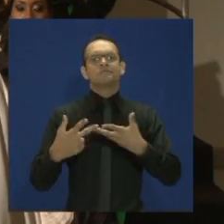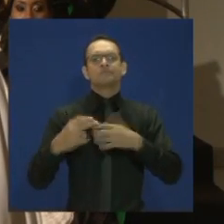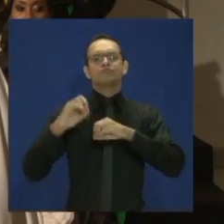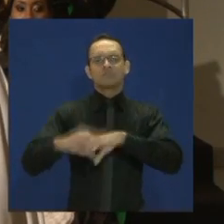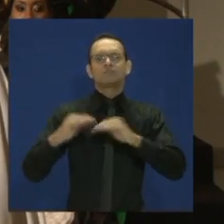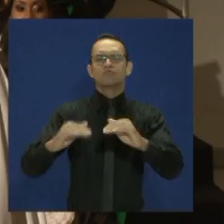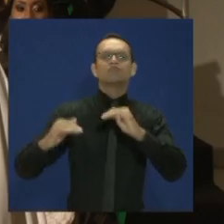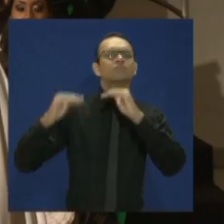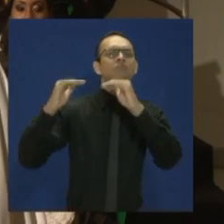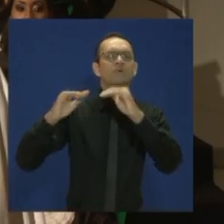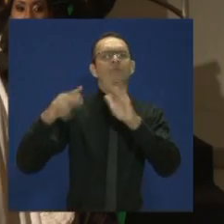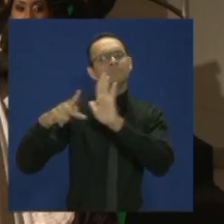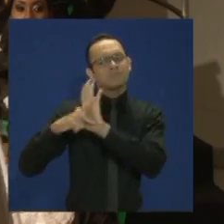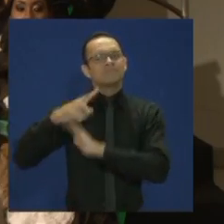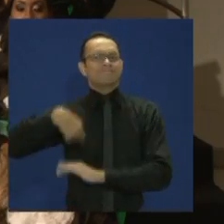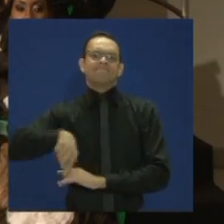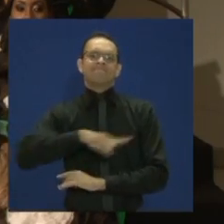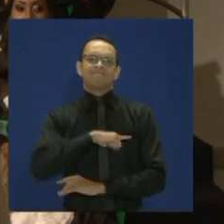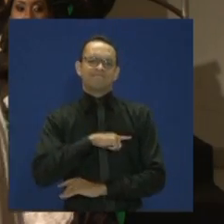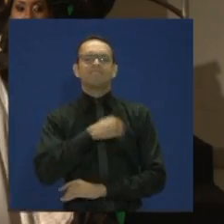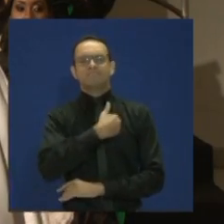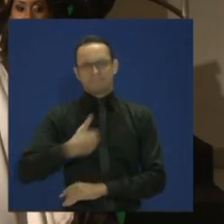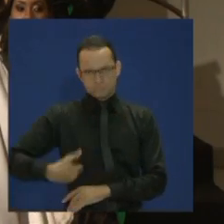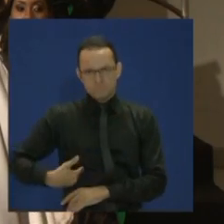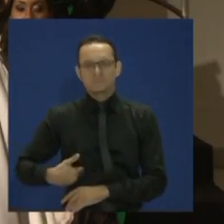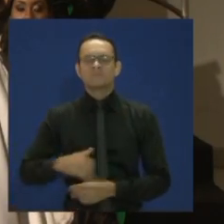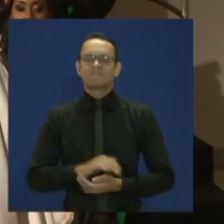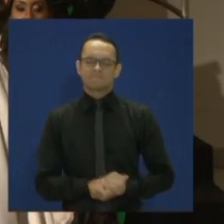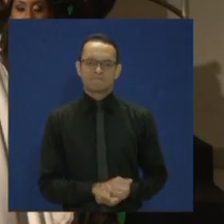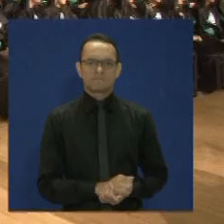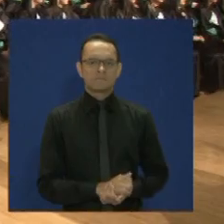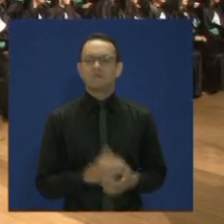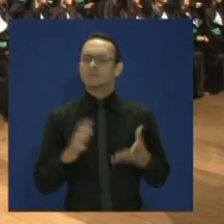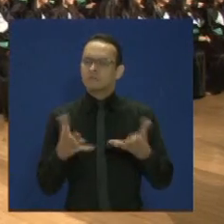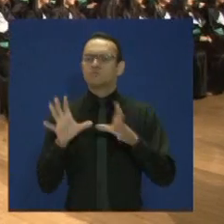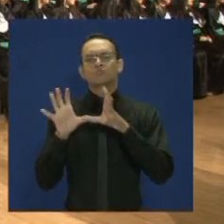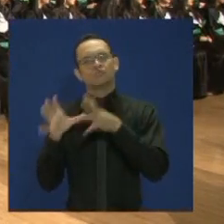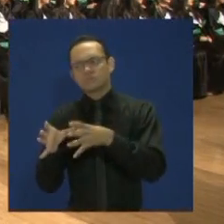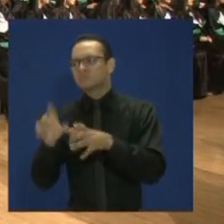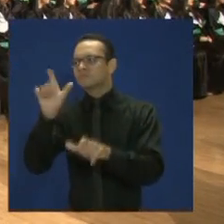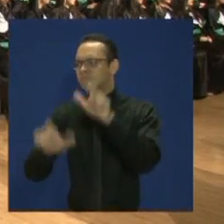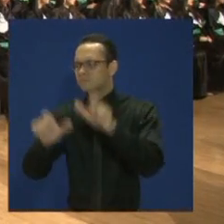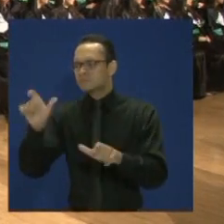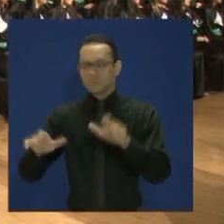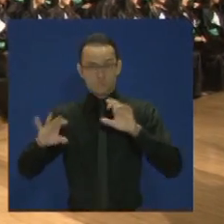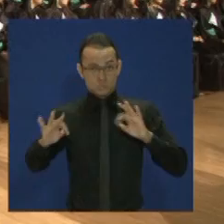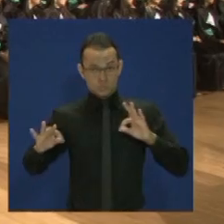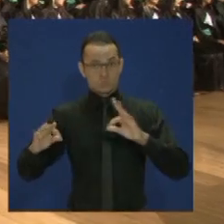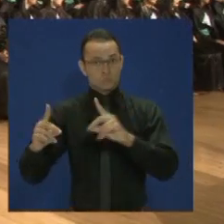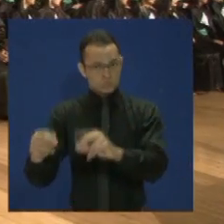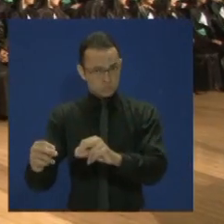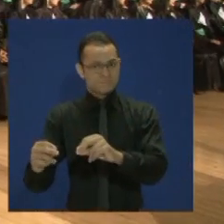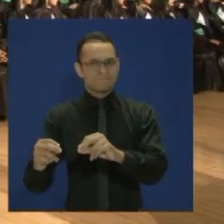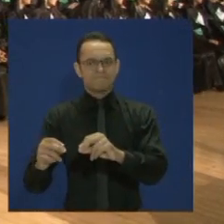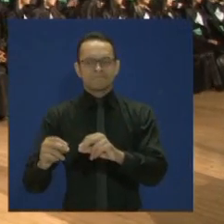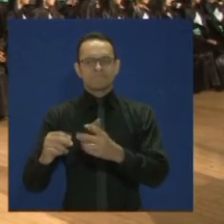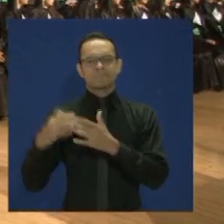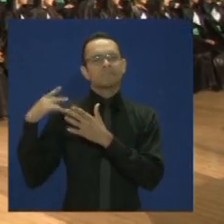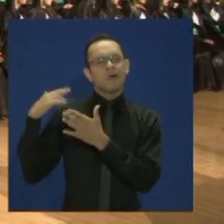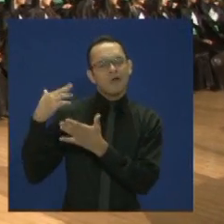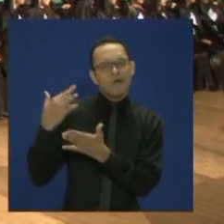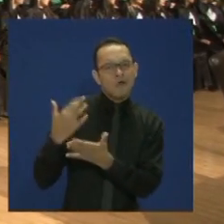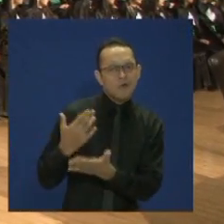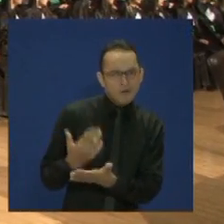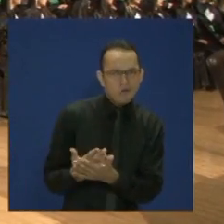Pública Brasileira. Caros formandos, nesses enriquecedores anos de vivência